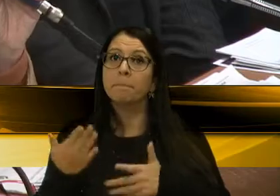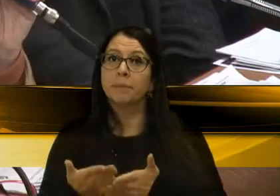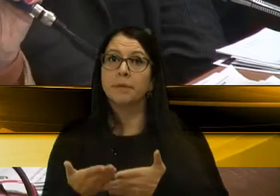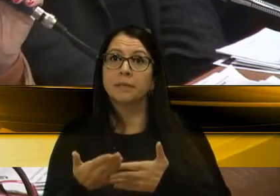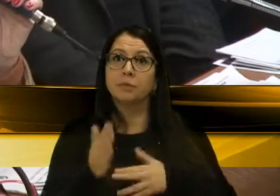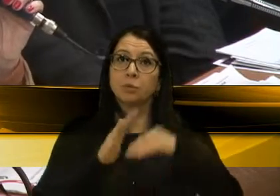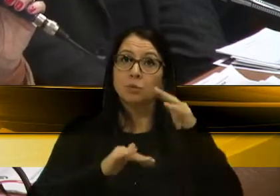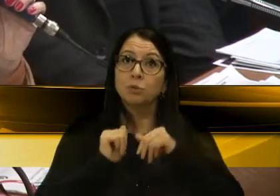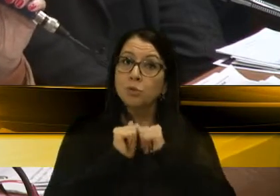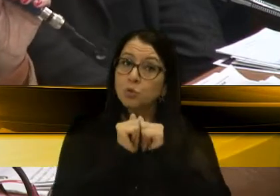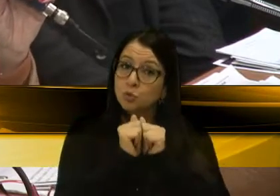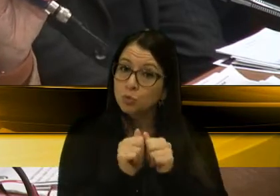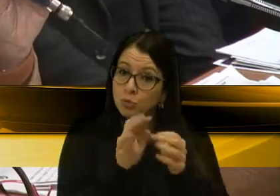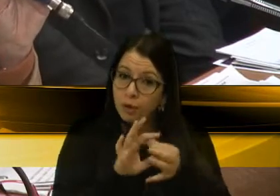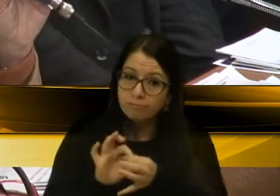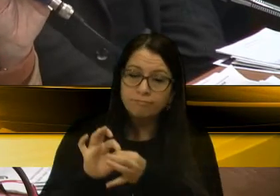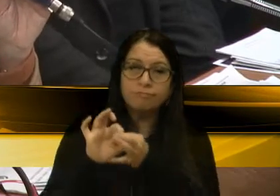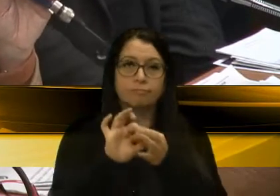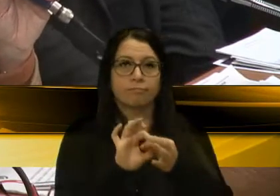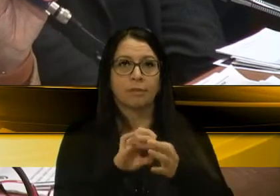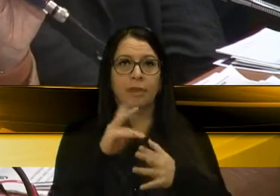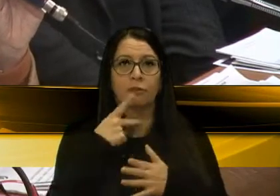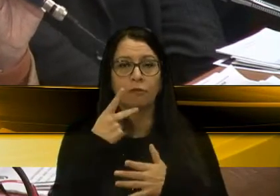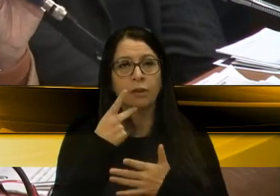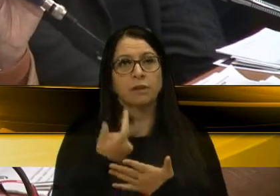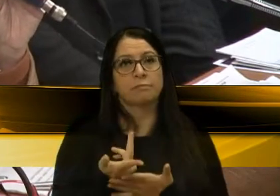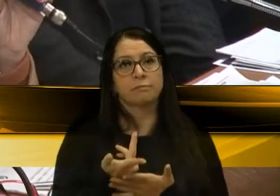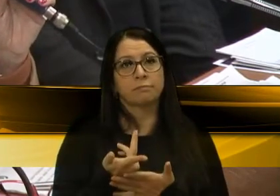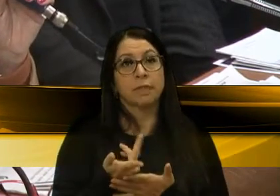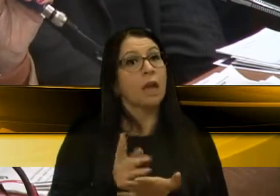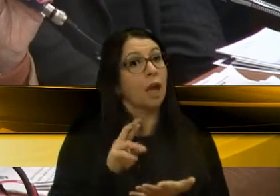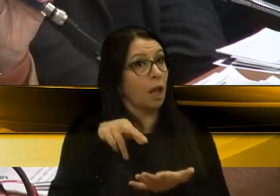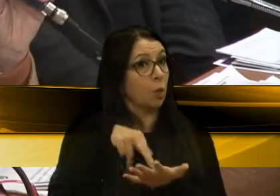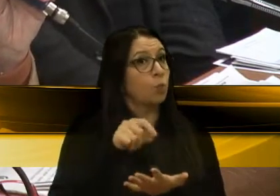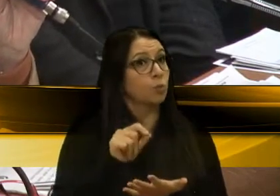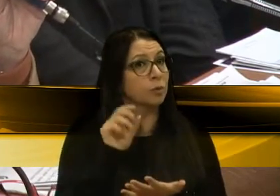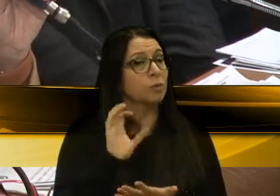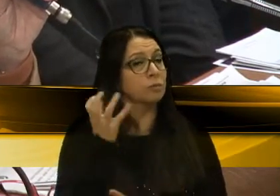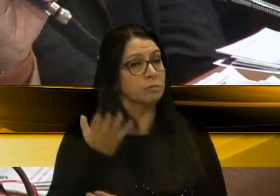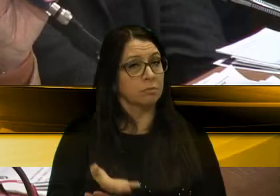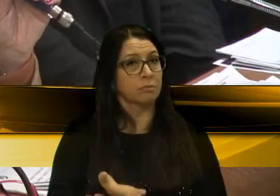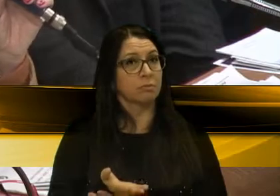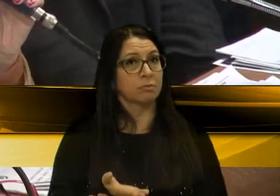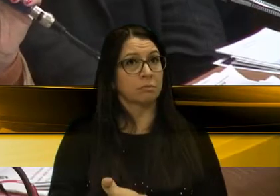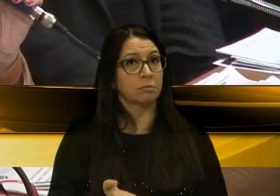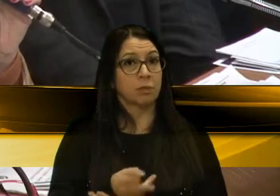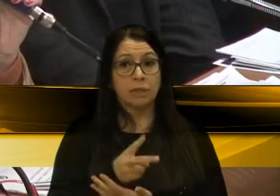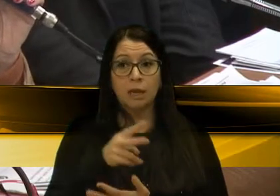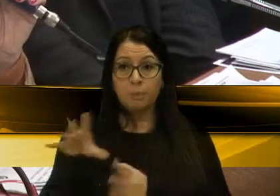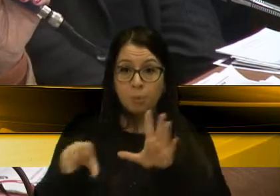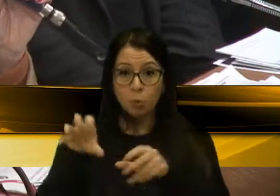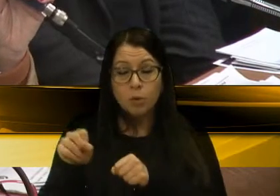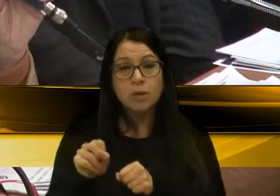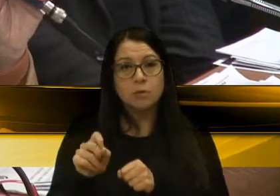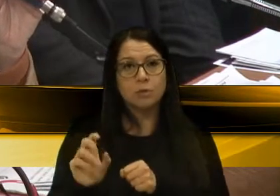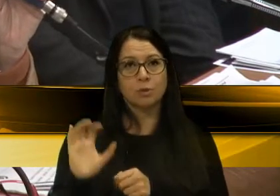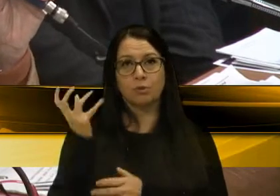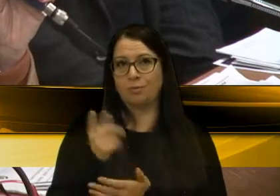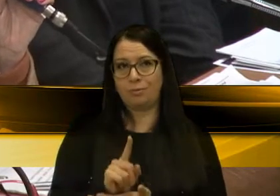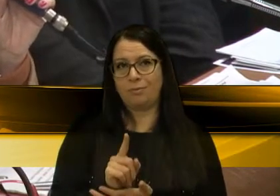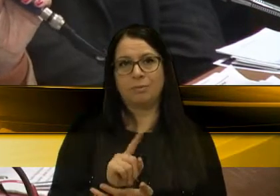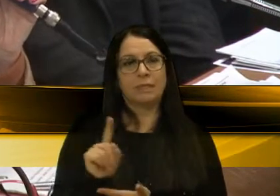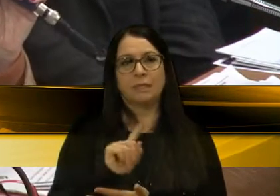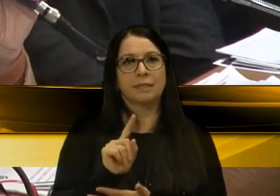construir pontes e falar de uma forma real do que está acontecendo, porque está se buscando soluções, não está,